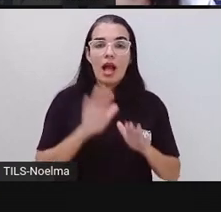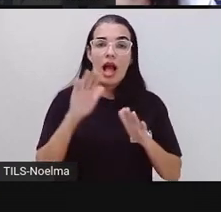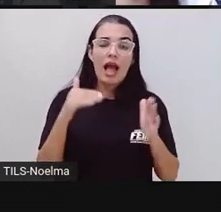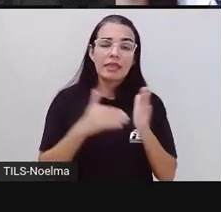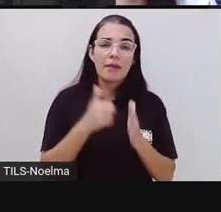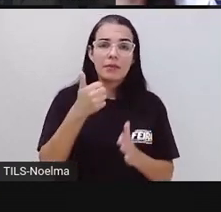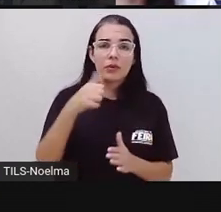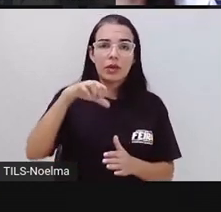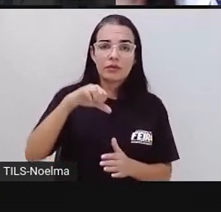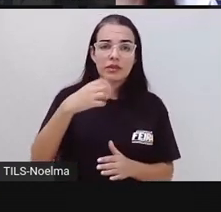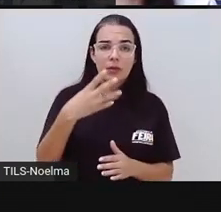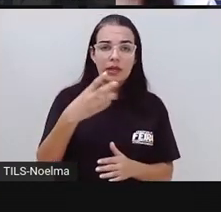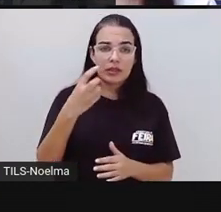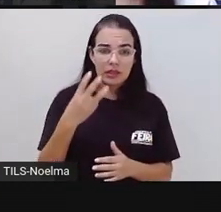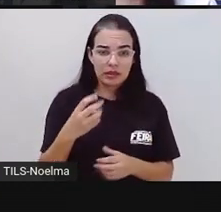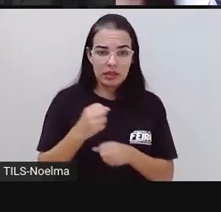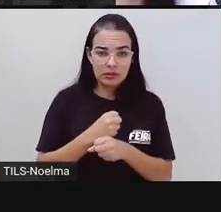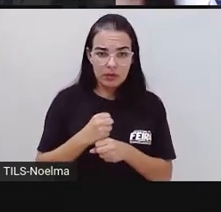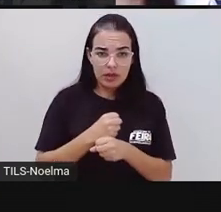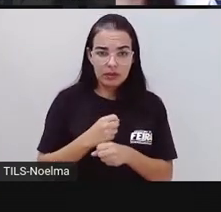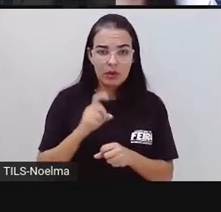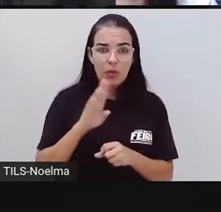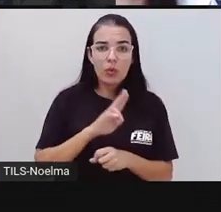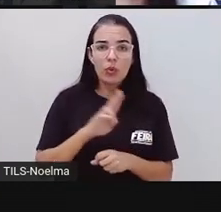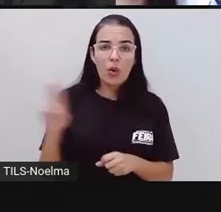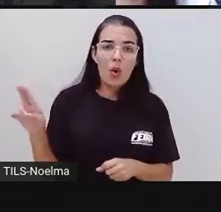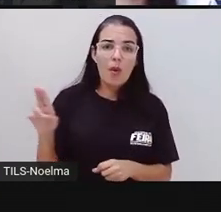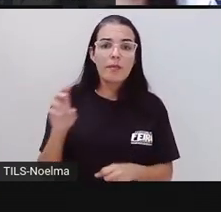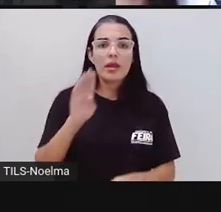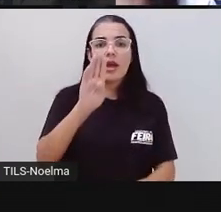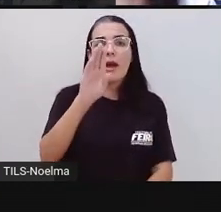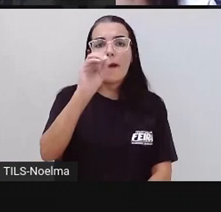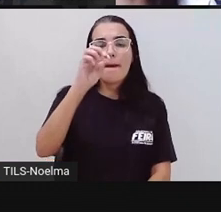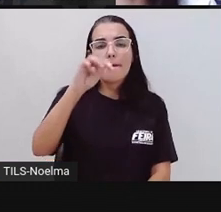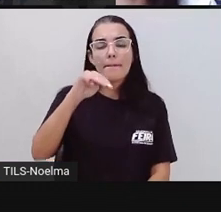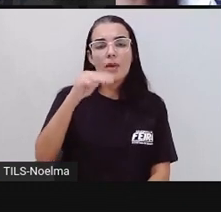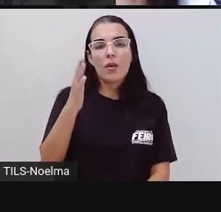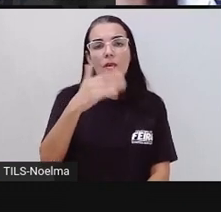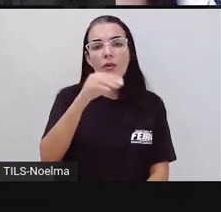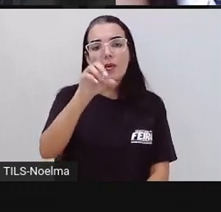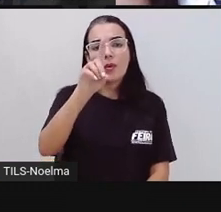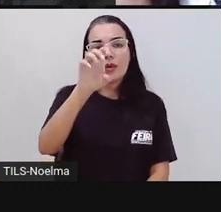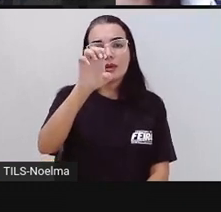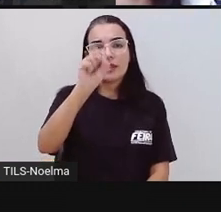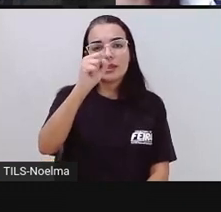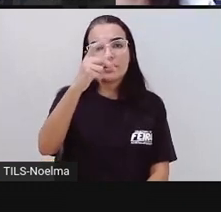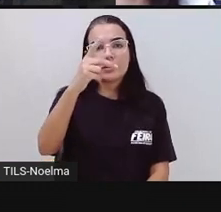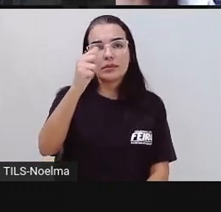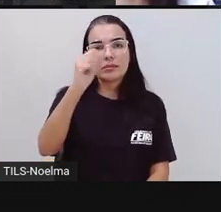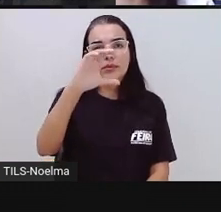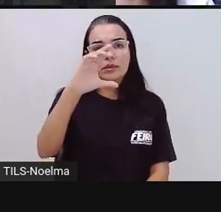Até 1943, era denominado Bom Despacho.